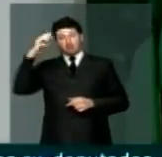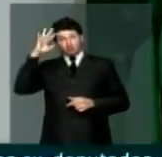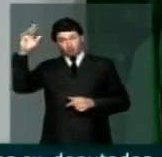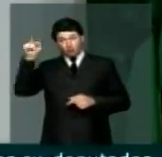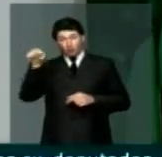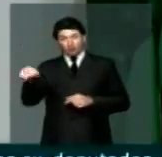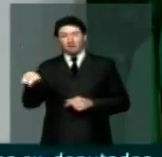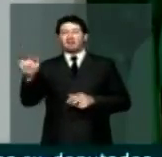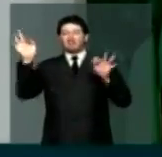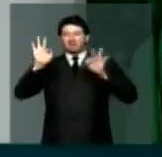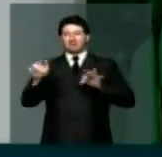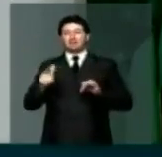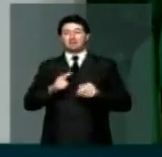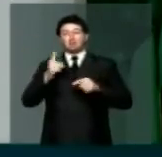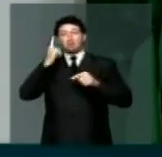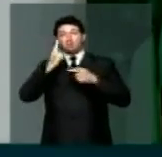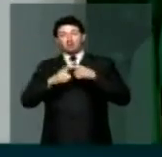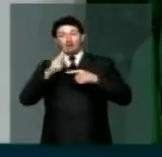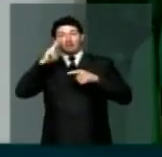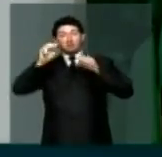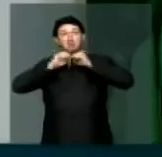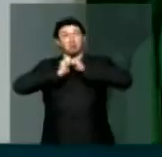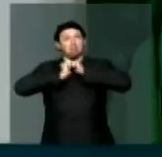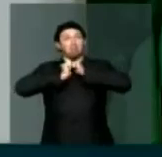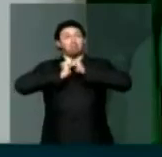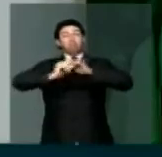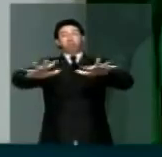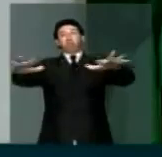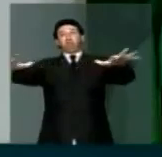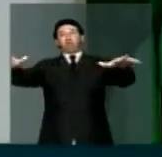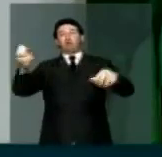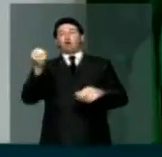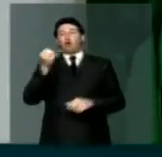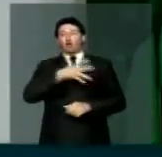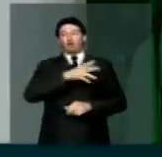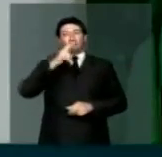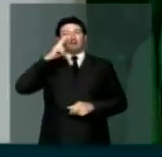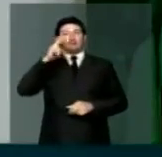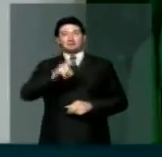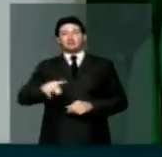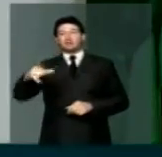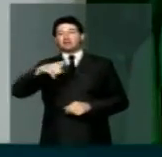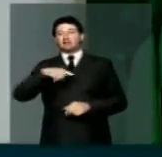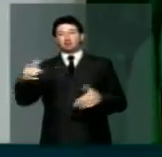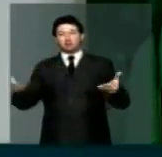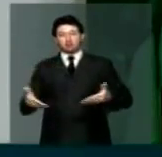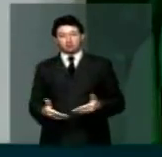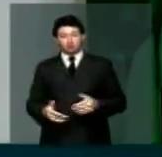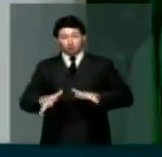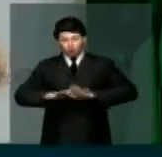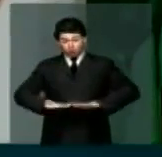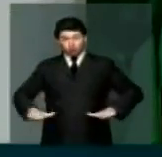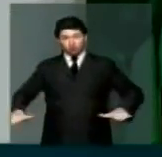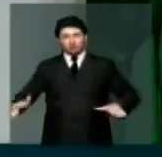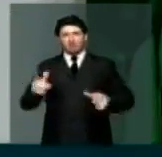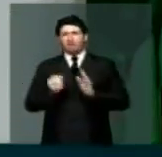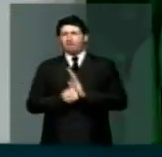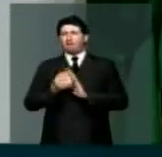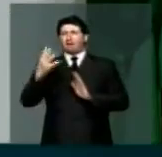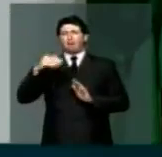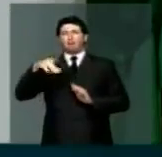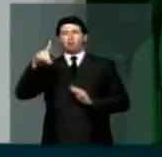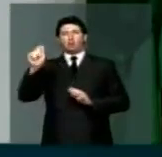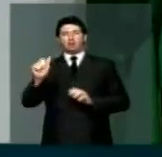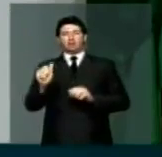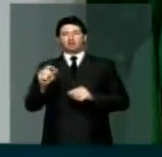feliz, porque vê-se espalhar pelo país uma nova visão do existir. Pelo chão, muitas mudas